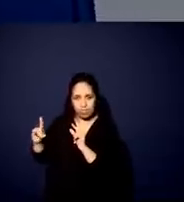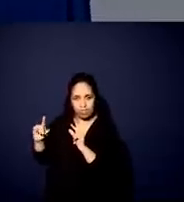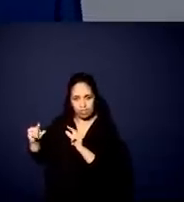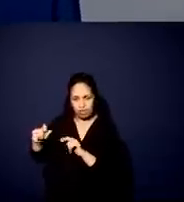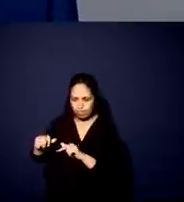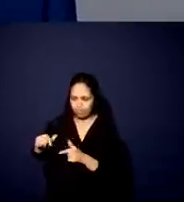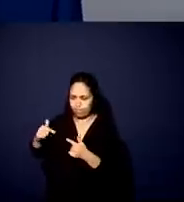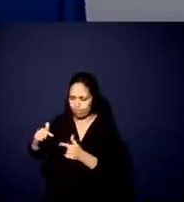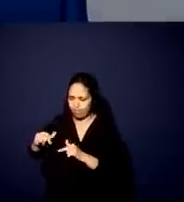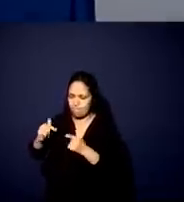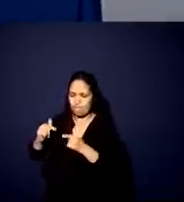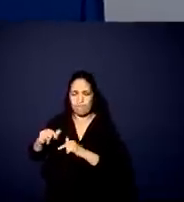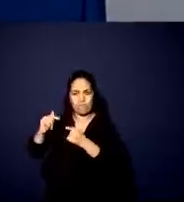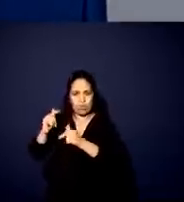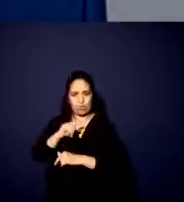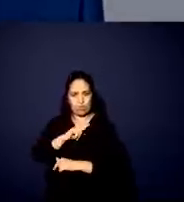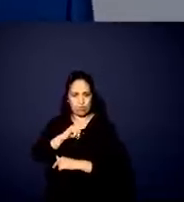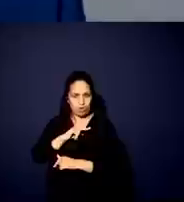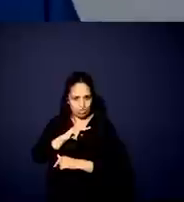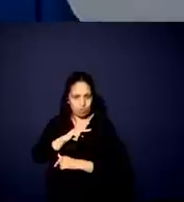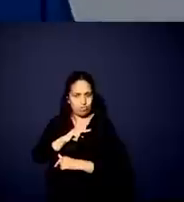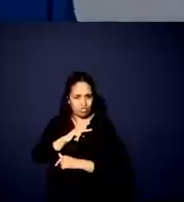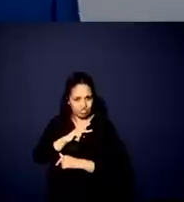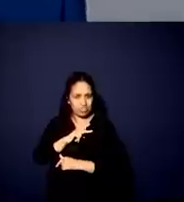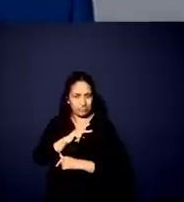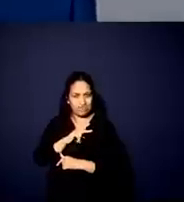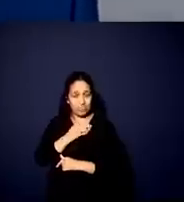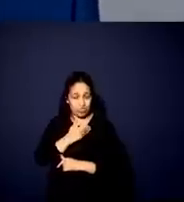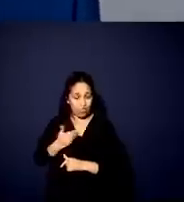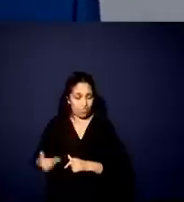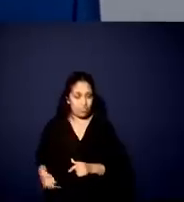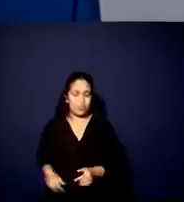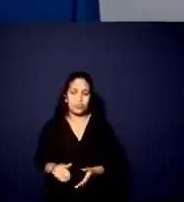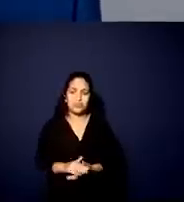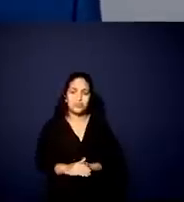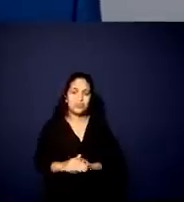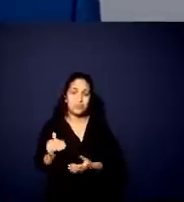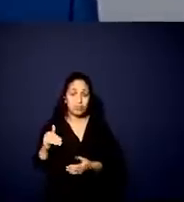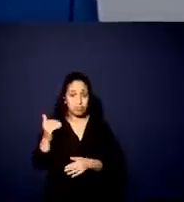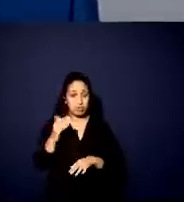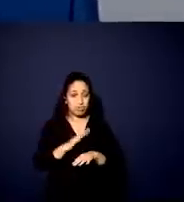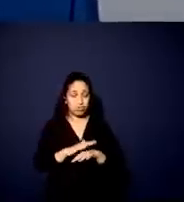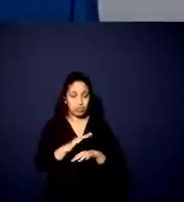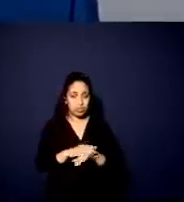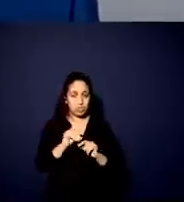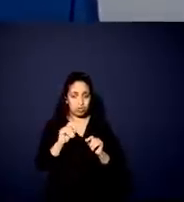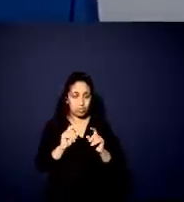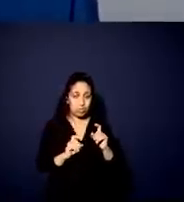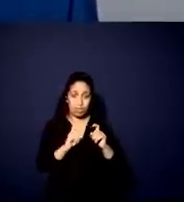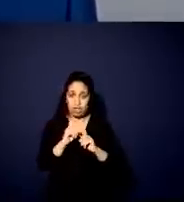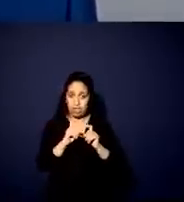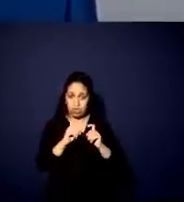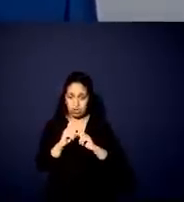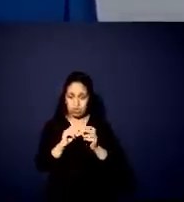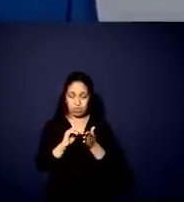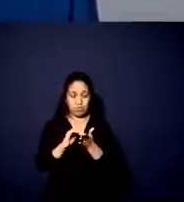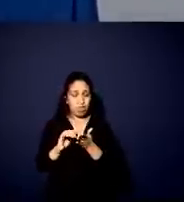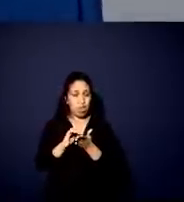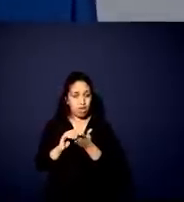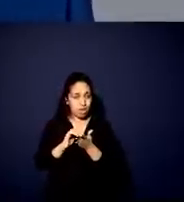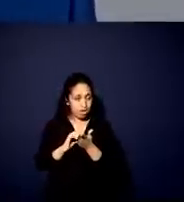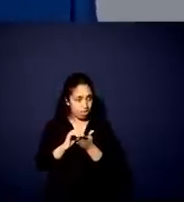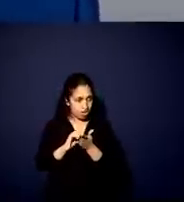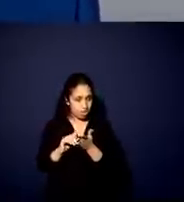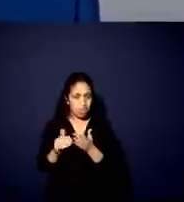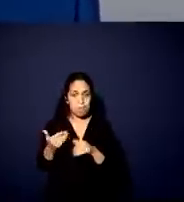esforços de privatização e concessão do governo. Vamos fazer em breve a primeira reunião da secretaria e